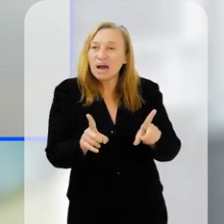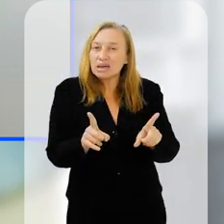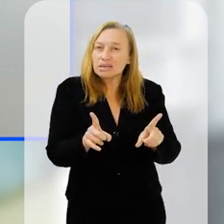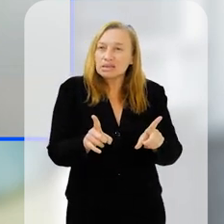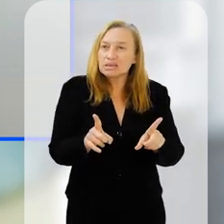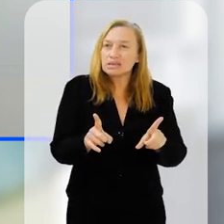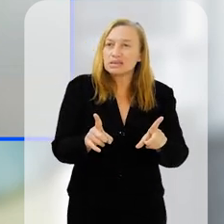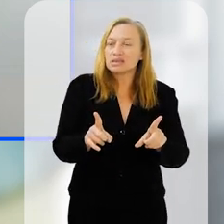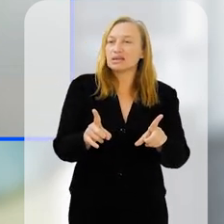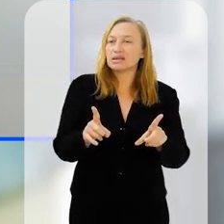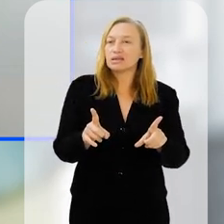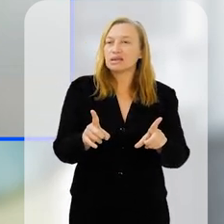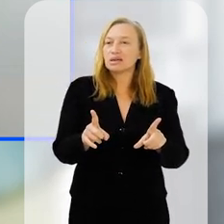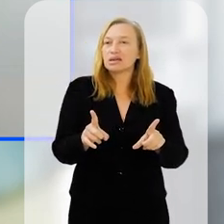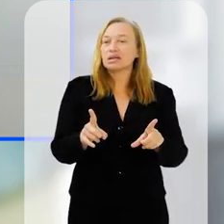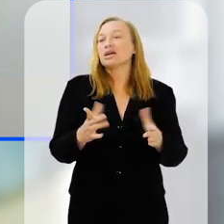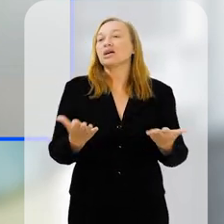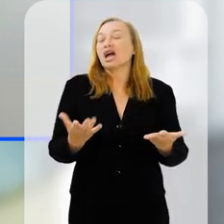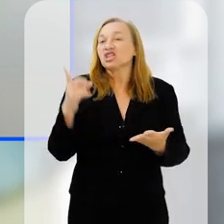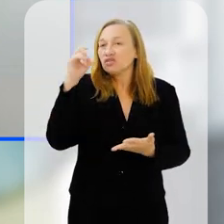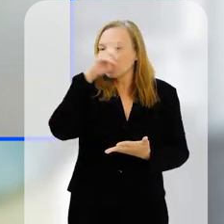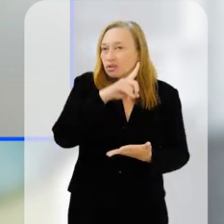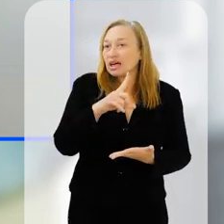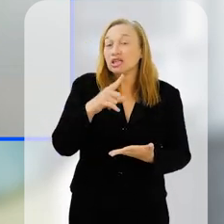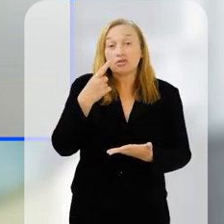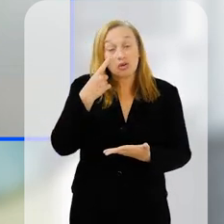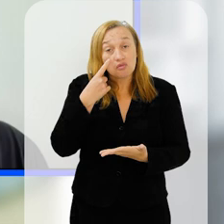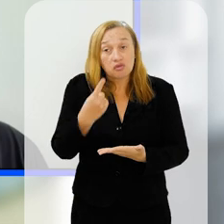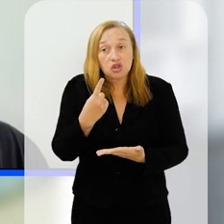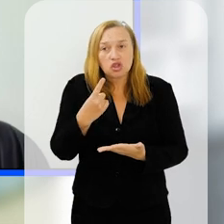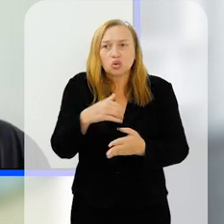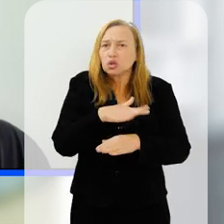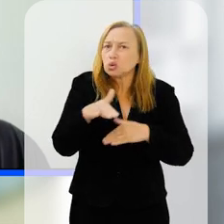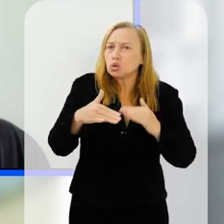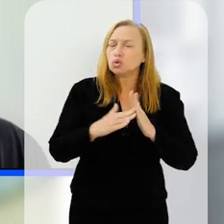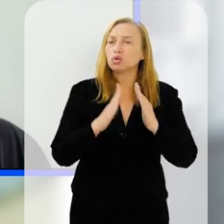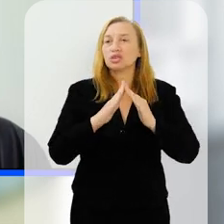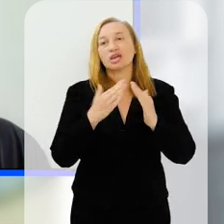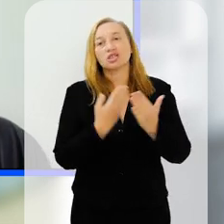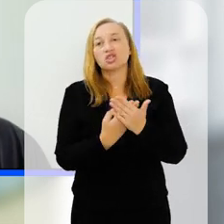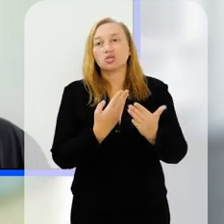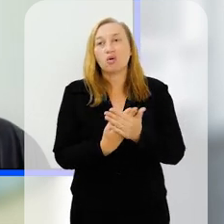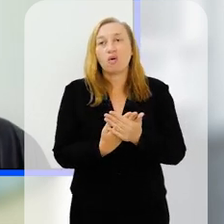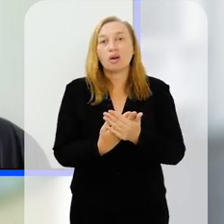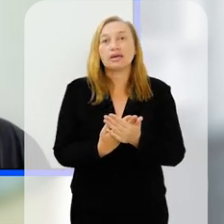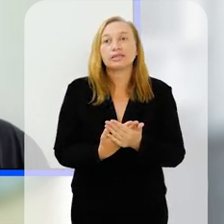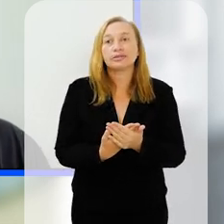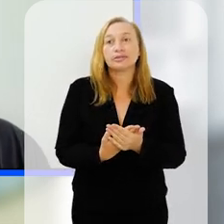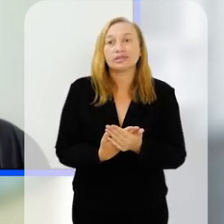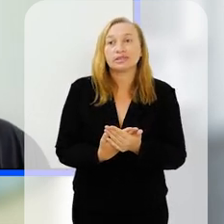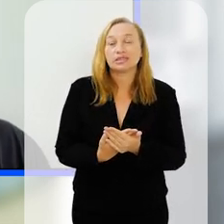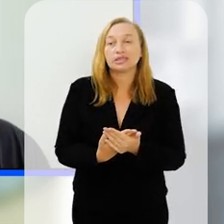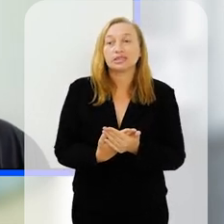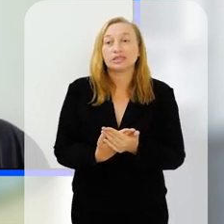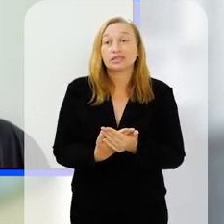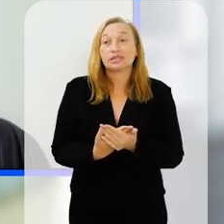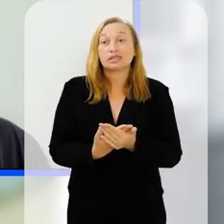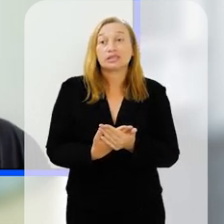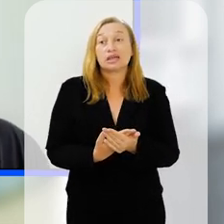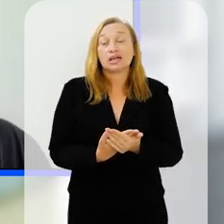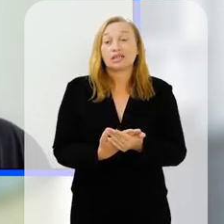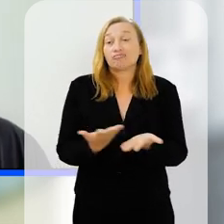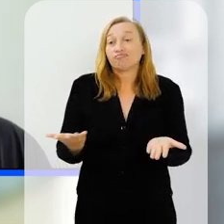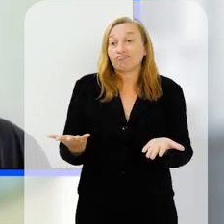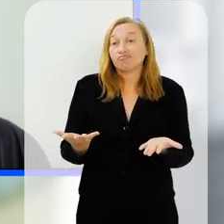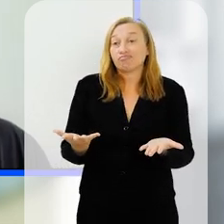Mas, assim, a primeira dificuldade que eu tenho encontrado em todas as escolas são as